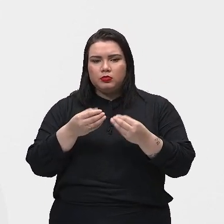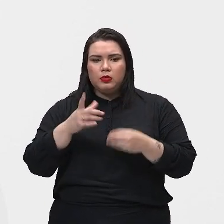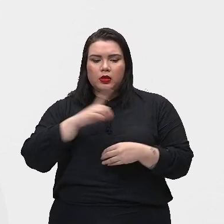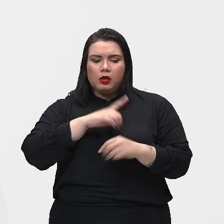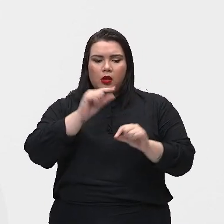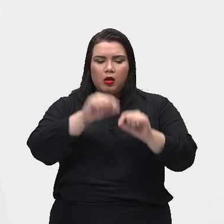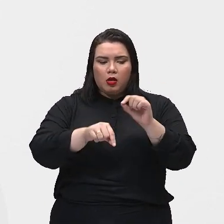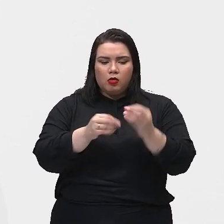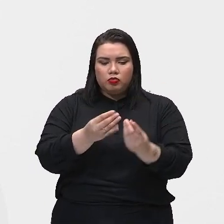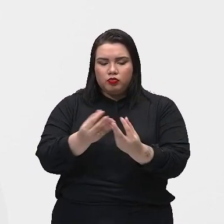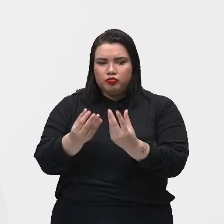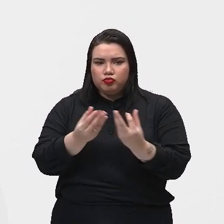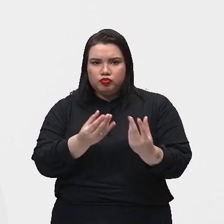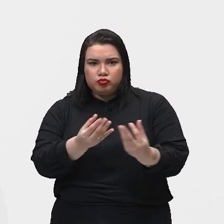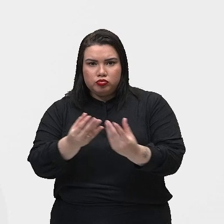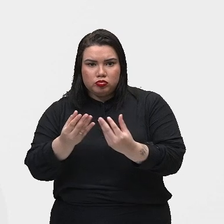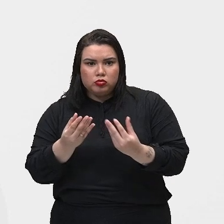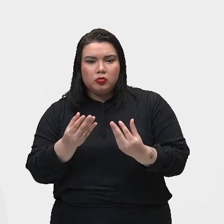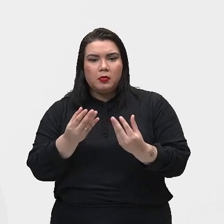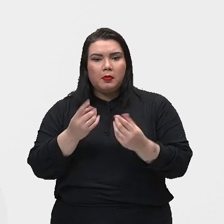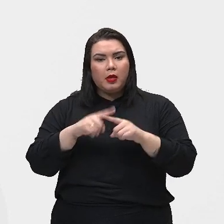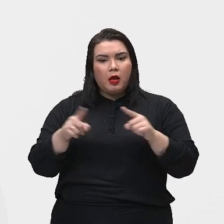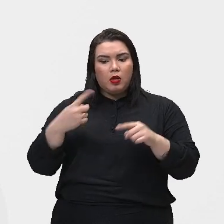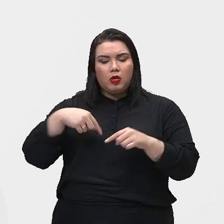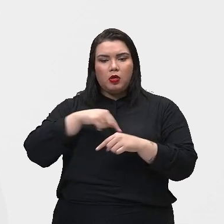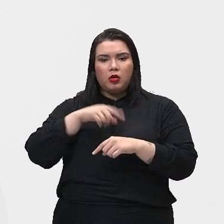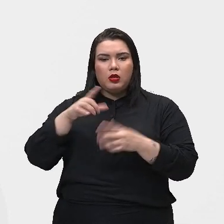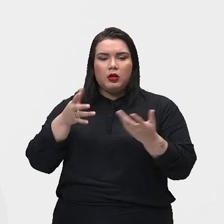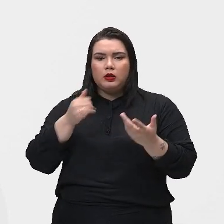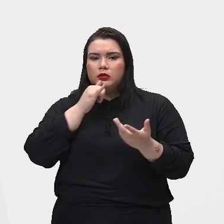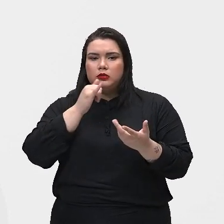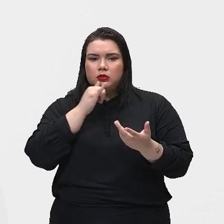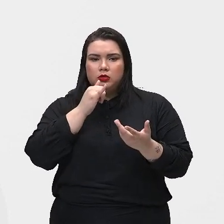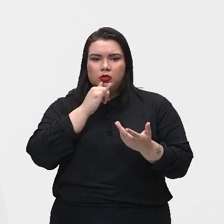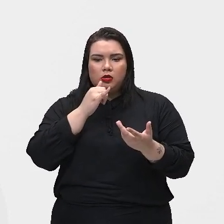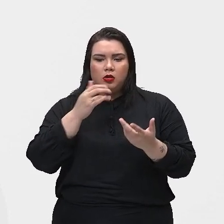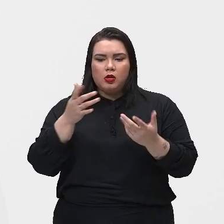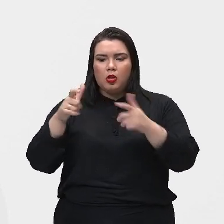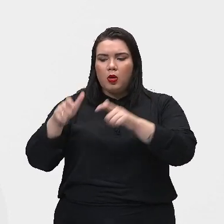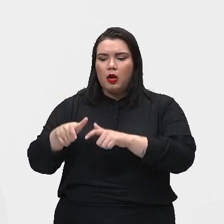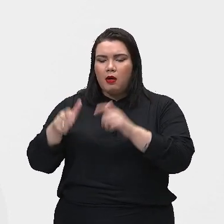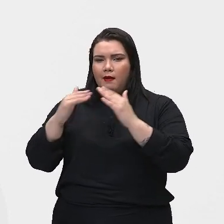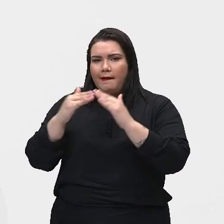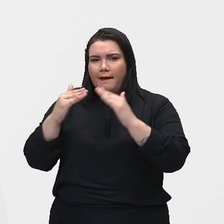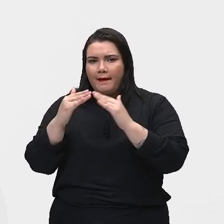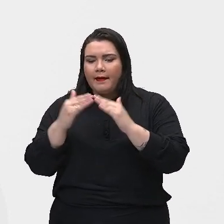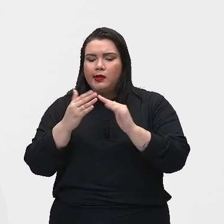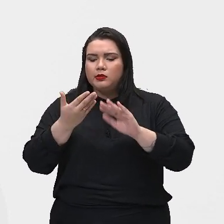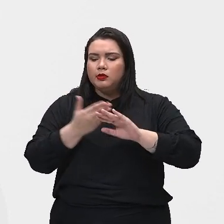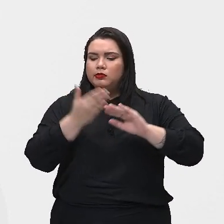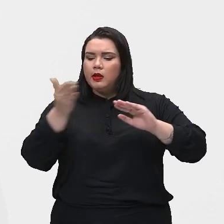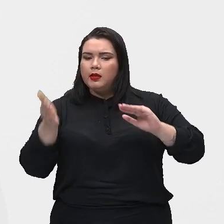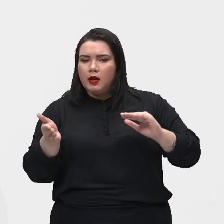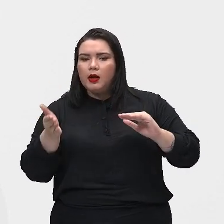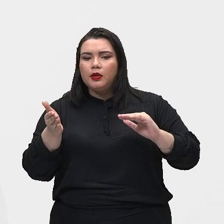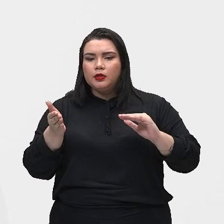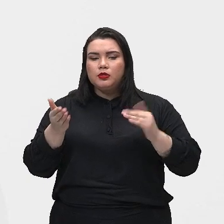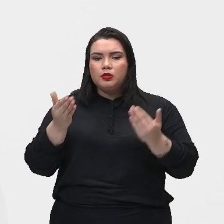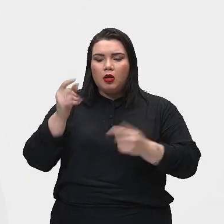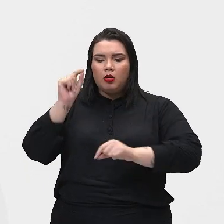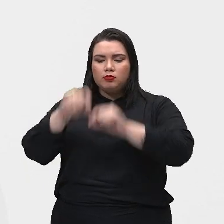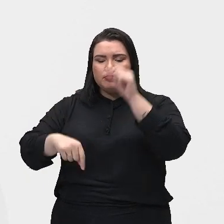nosso dia a dia, seria uma fogueira, lá no fundo do quintal, né? Onde você está